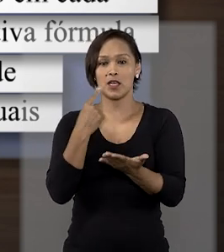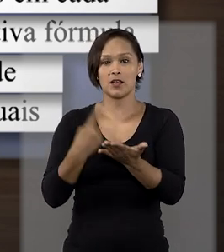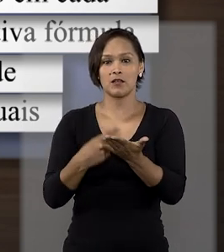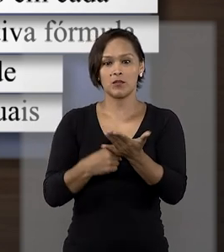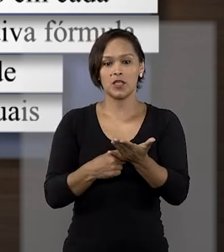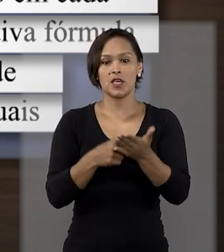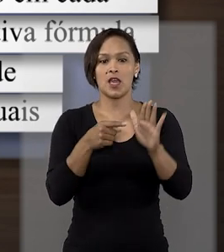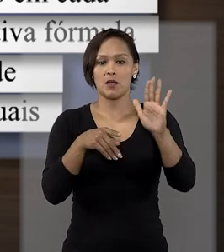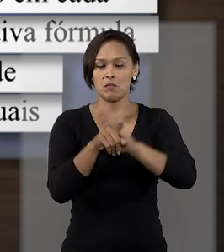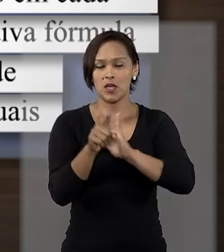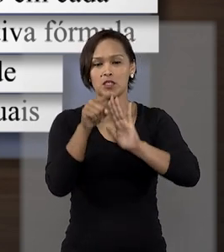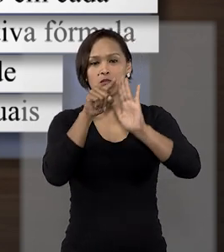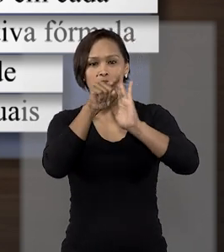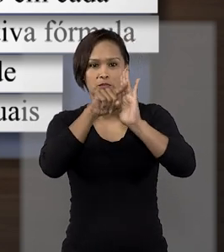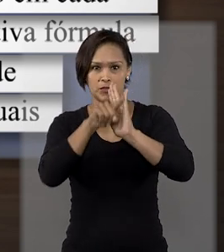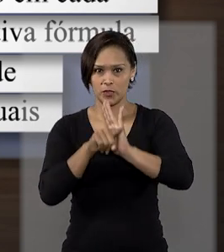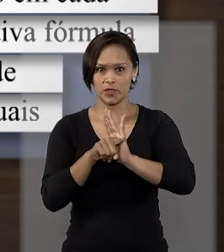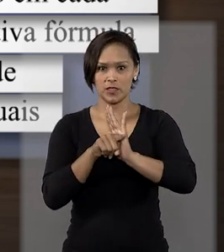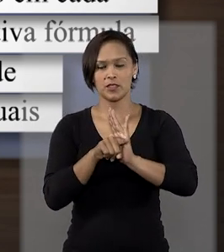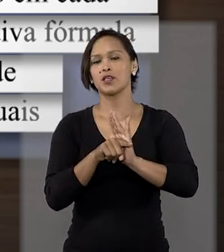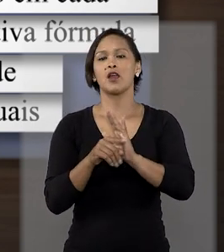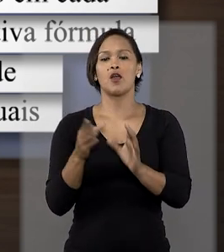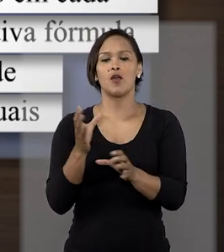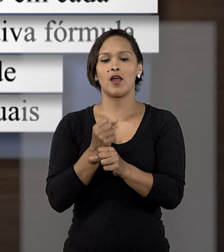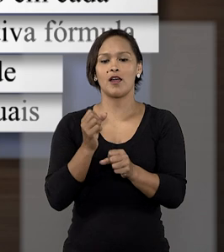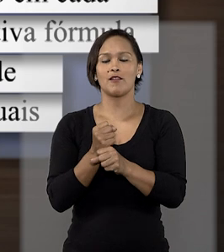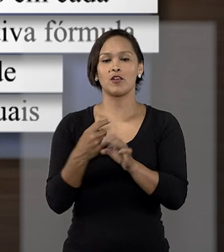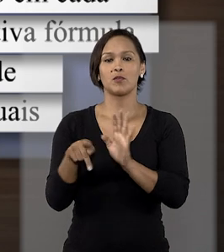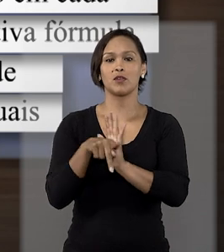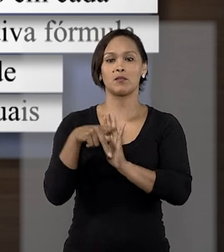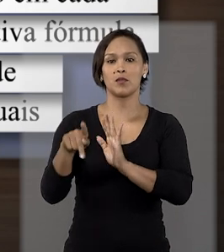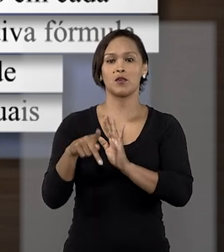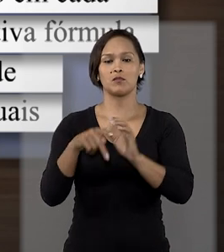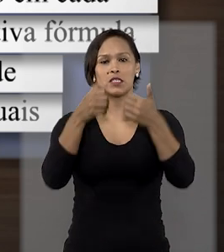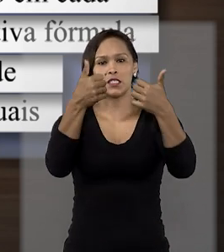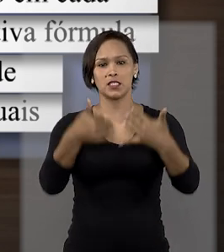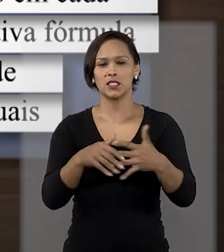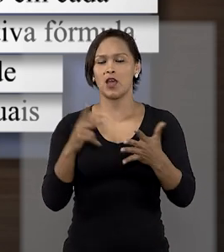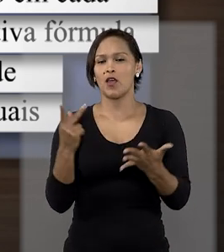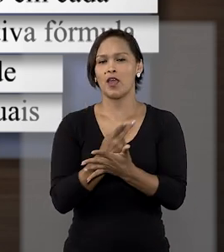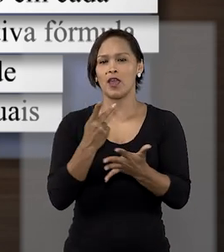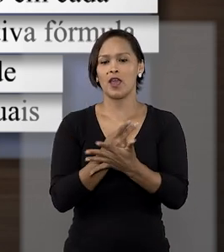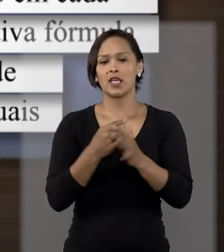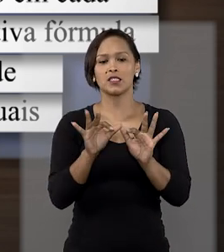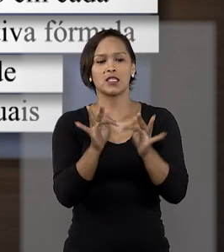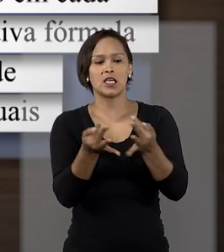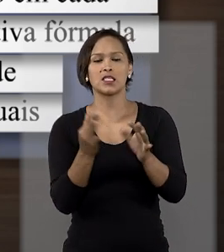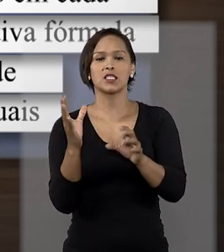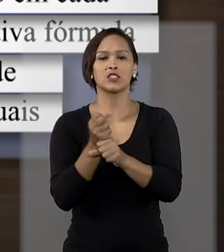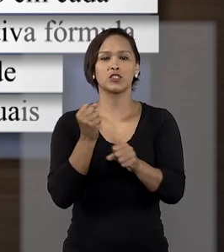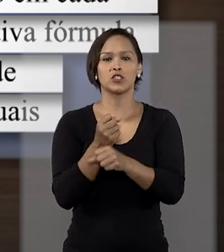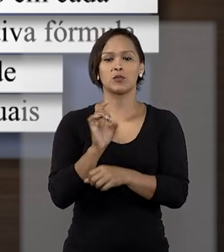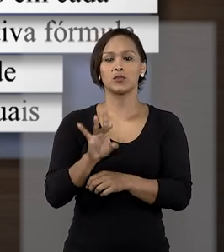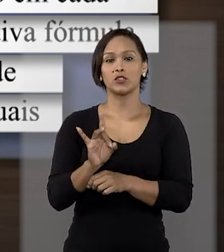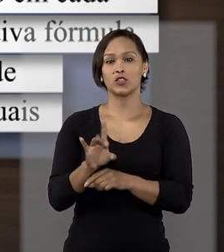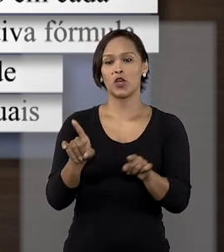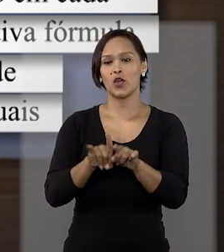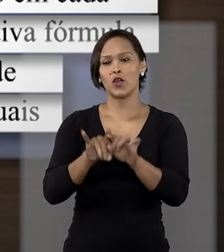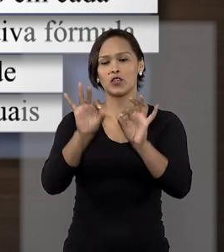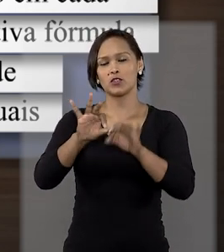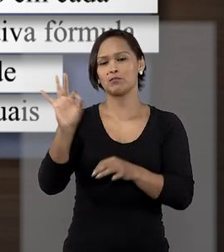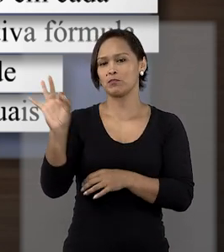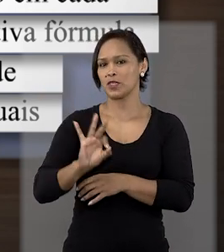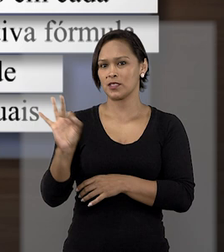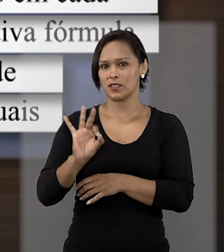apuração a respectiva fórmula matemática, estando incorreta a simples soma aritmética de percentuais